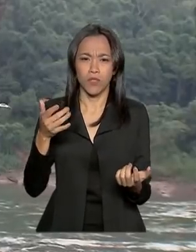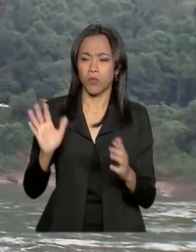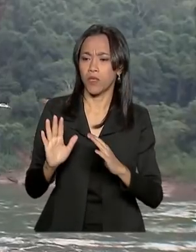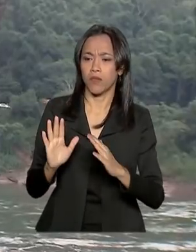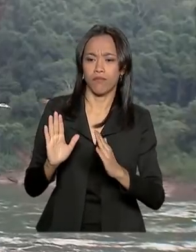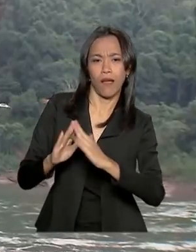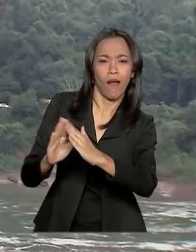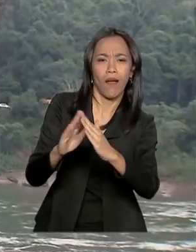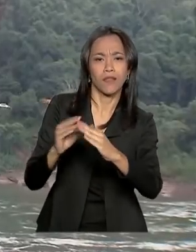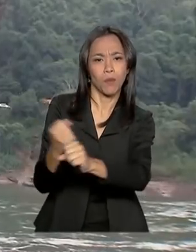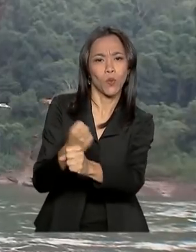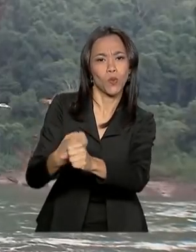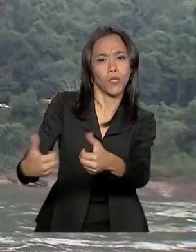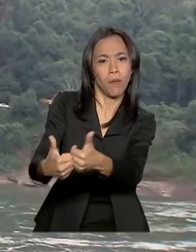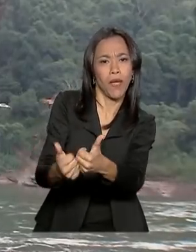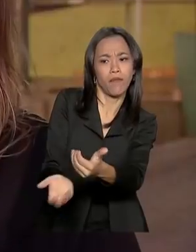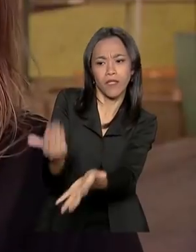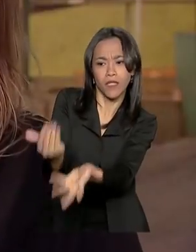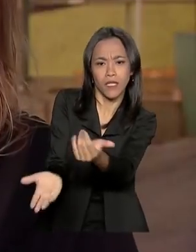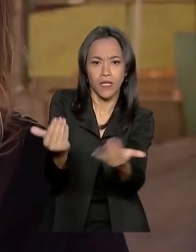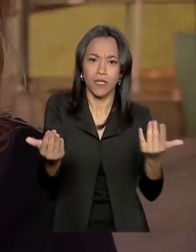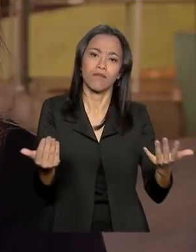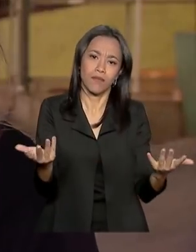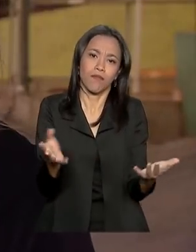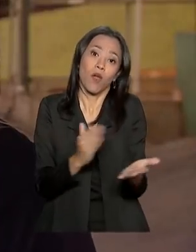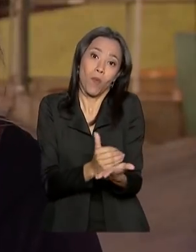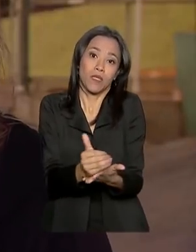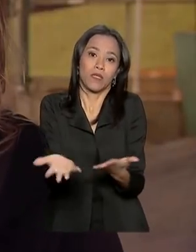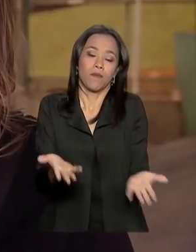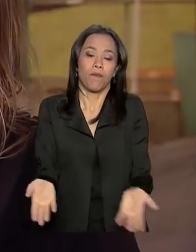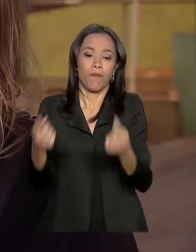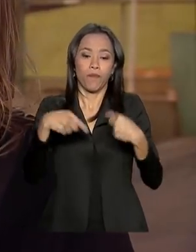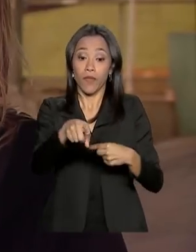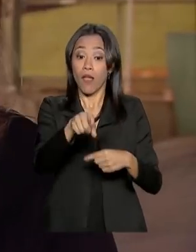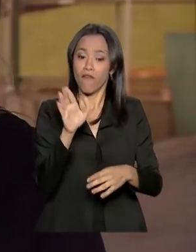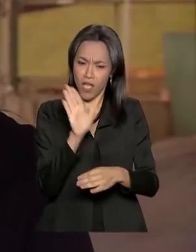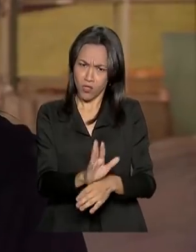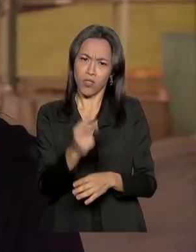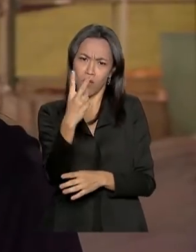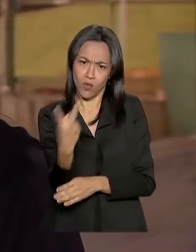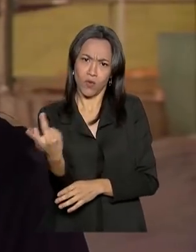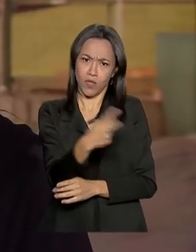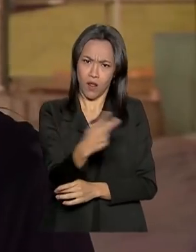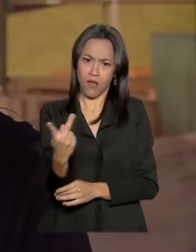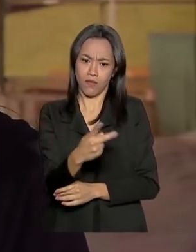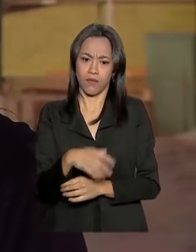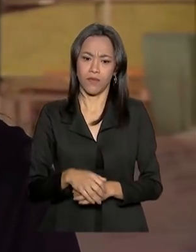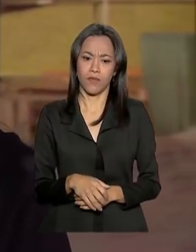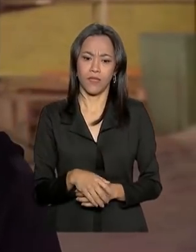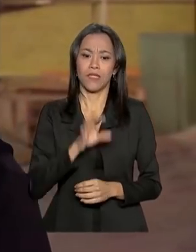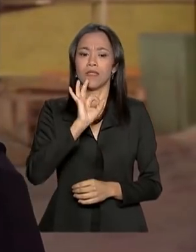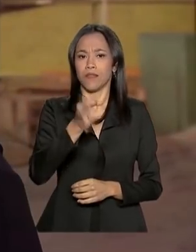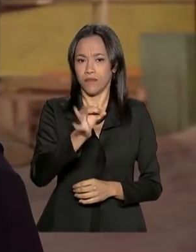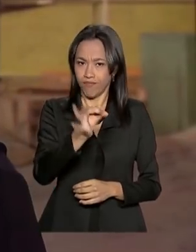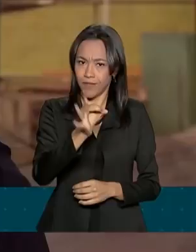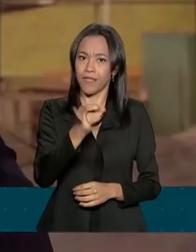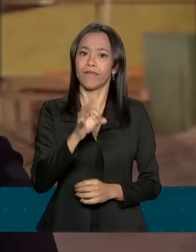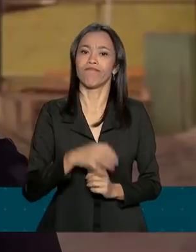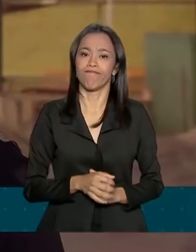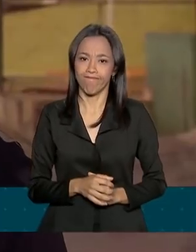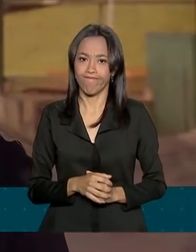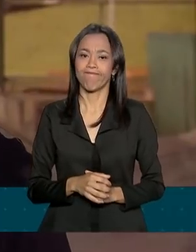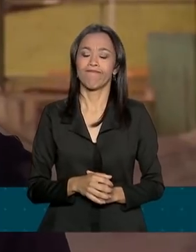necessários, que se possa começar. Vai ajudar os dois lados, tanto o Brasil quanto o Paraguai? Olha, com certeza, porque